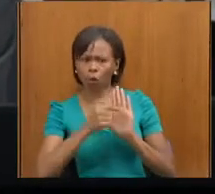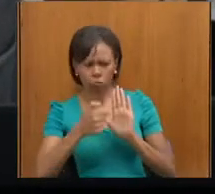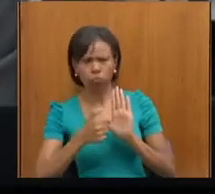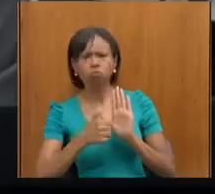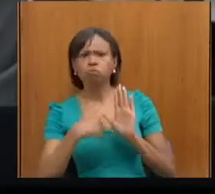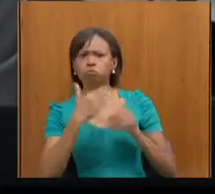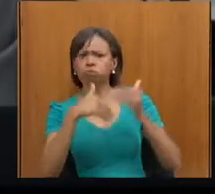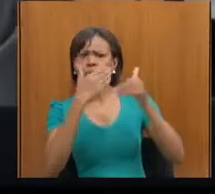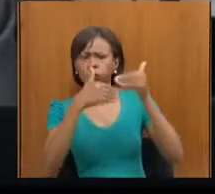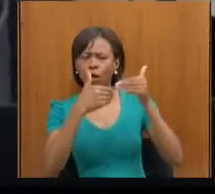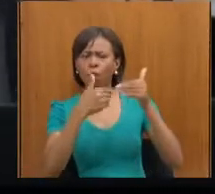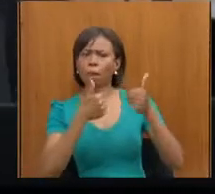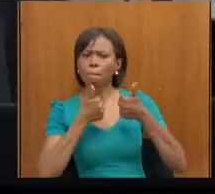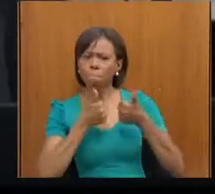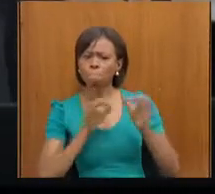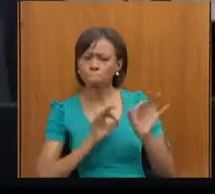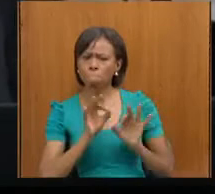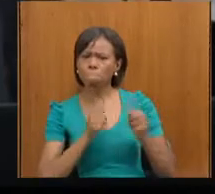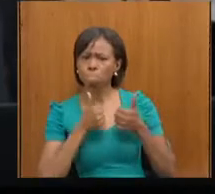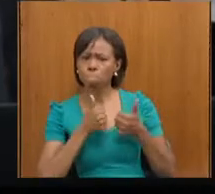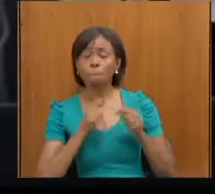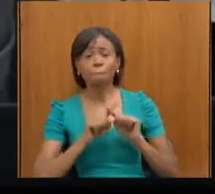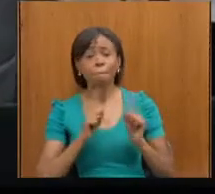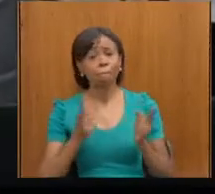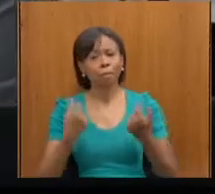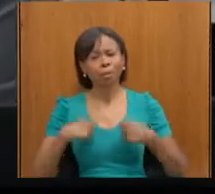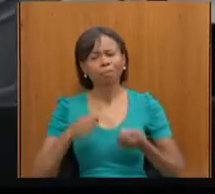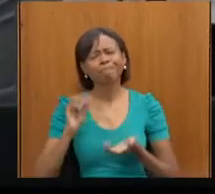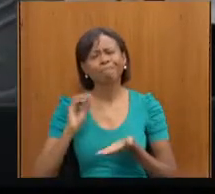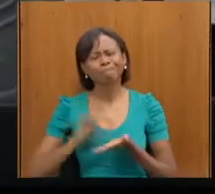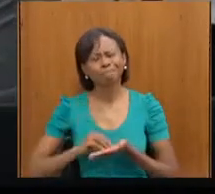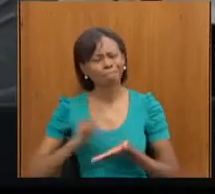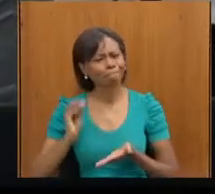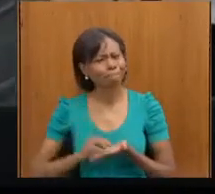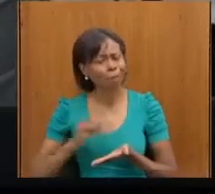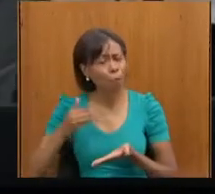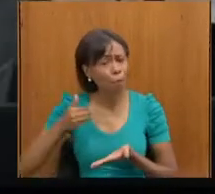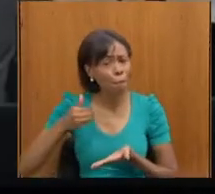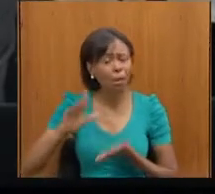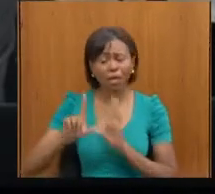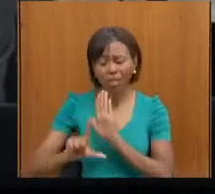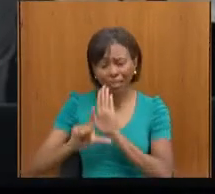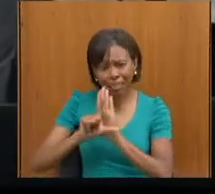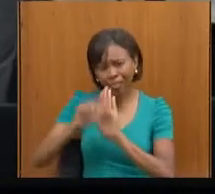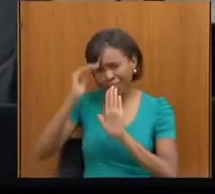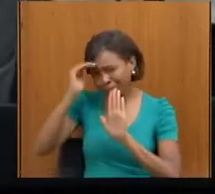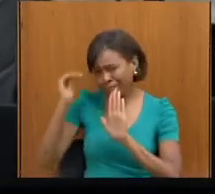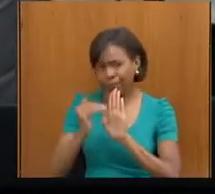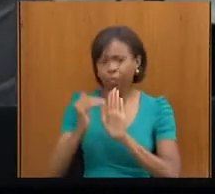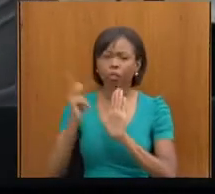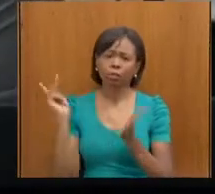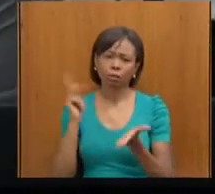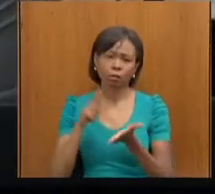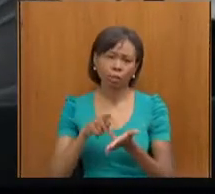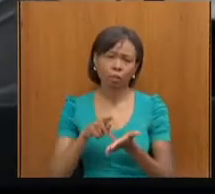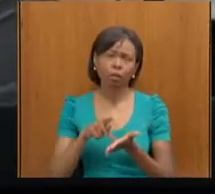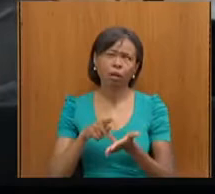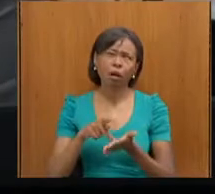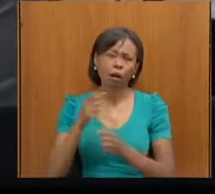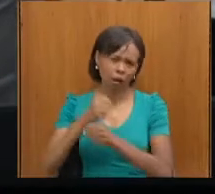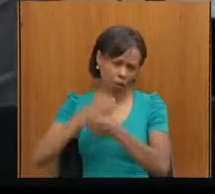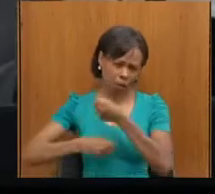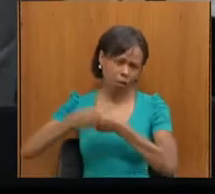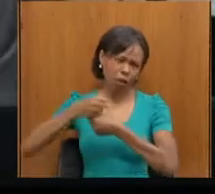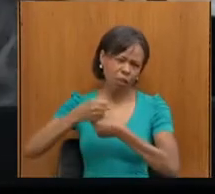elaborada, mas nós precisamos colocar ainda mais na prática essa legislação. E ao longo do ano retrasado, antes da